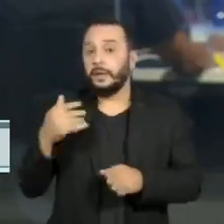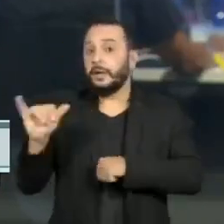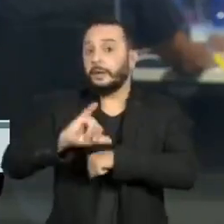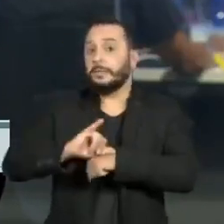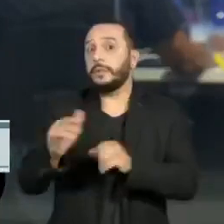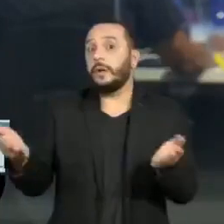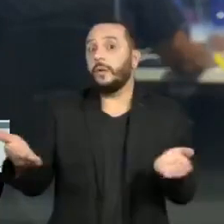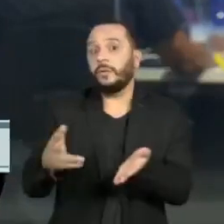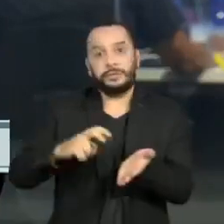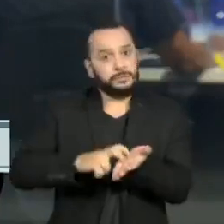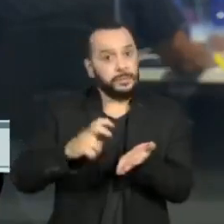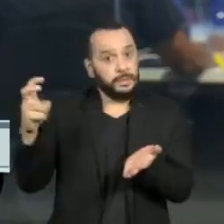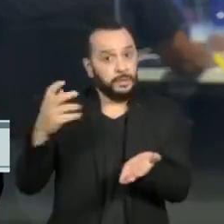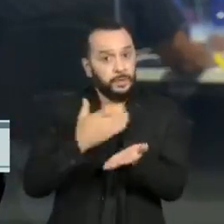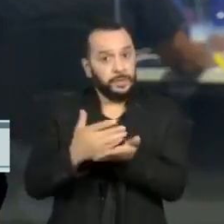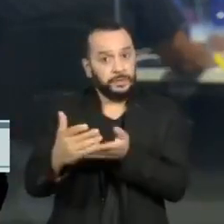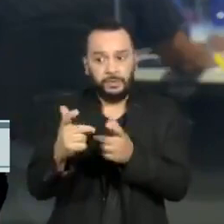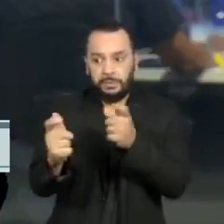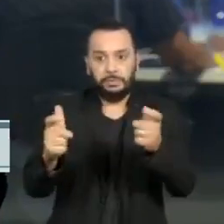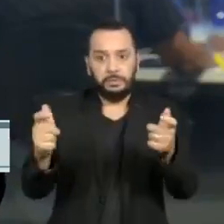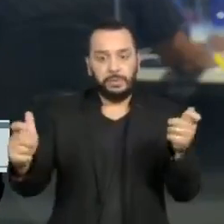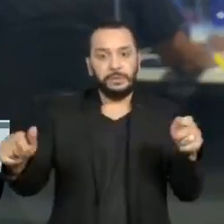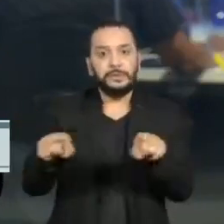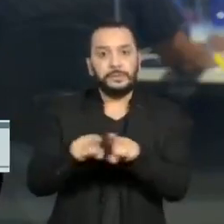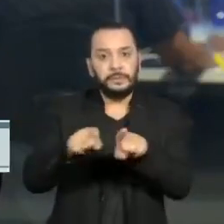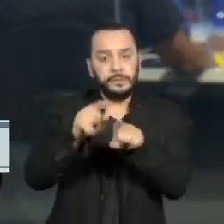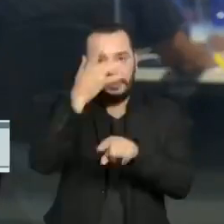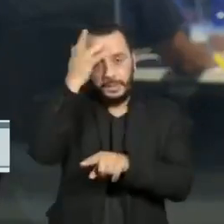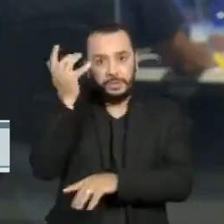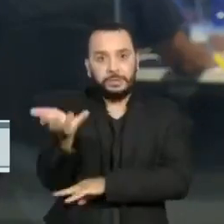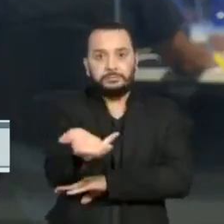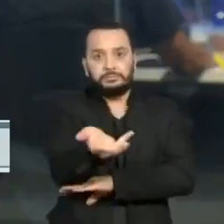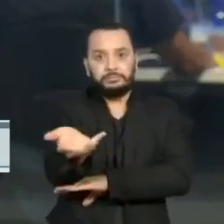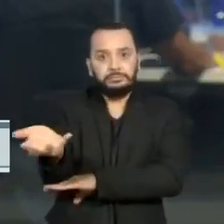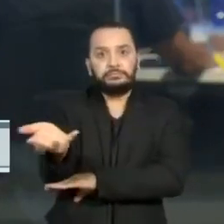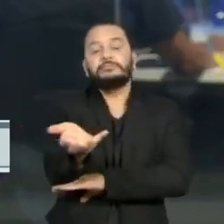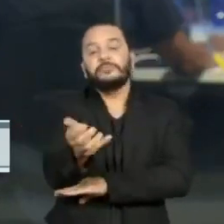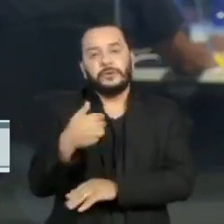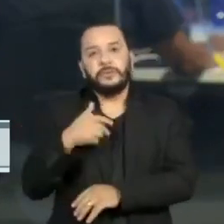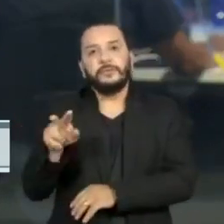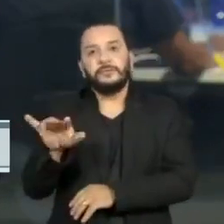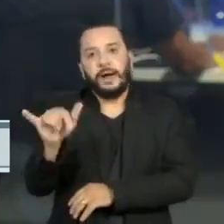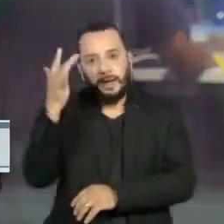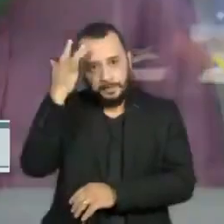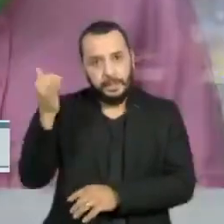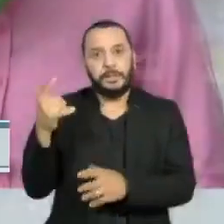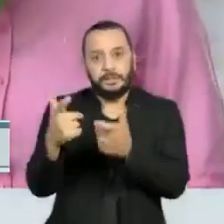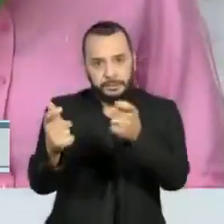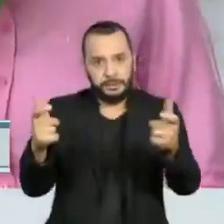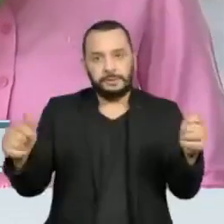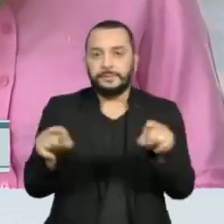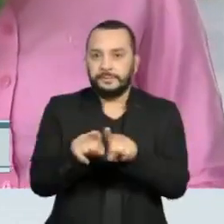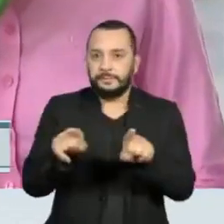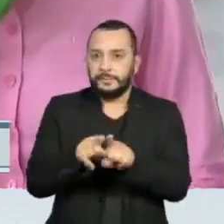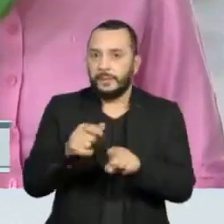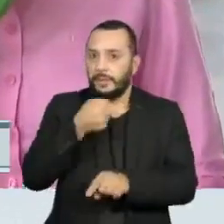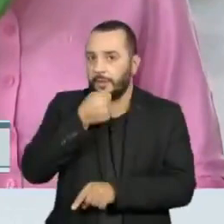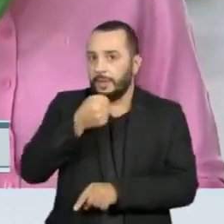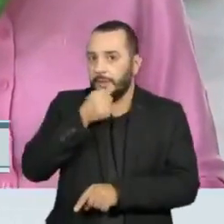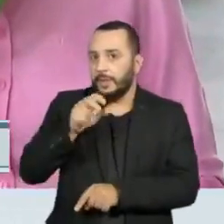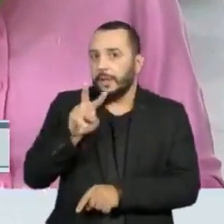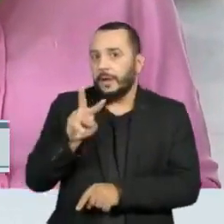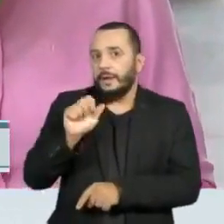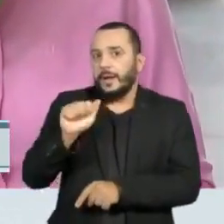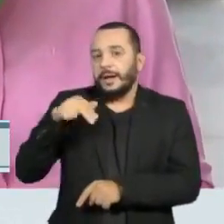hoje de manhã. E as pessoas em situação de rua também serão vacinadas a partir de amanhã. A repórter Vanessa Lorenzini está em frente